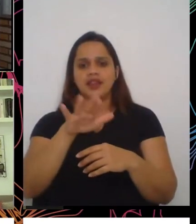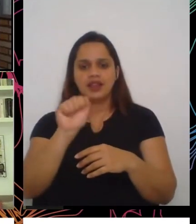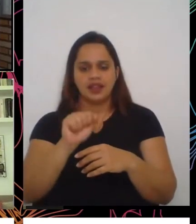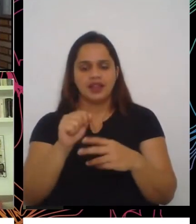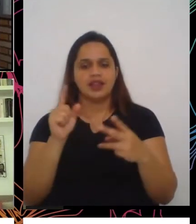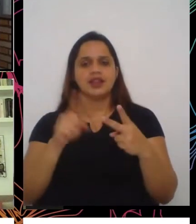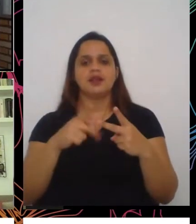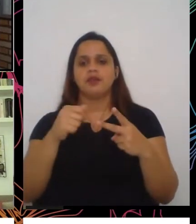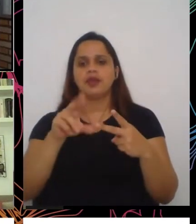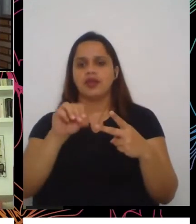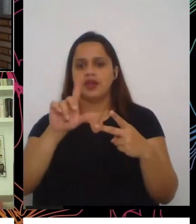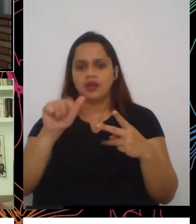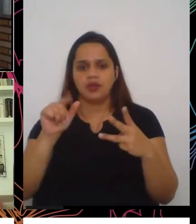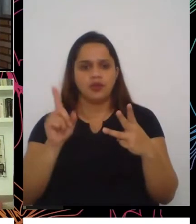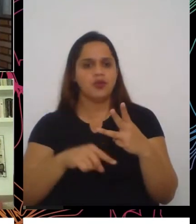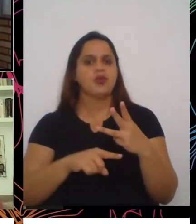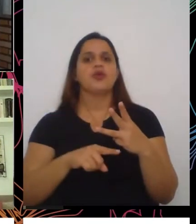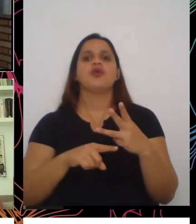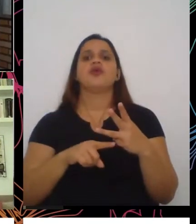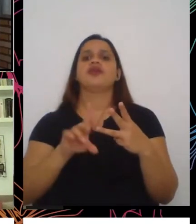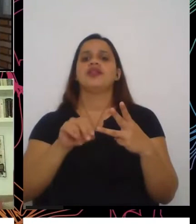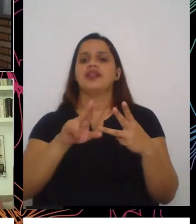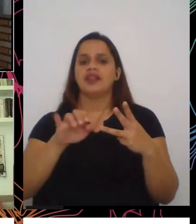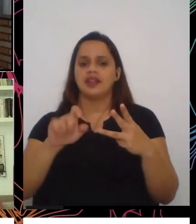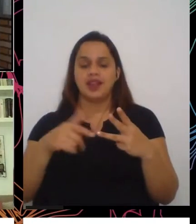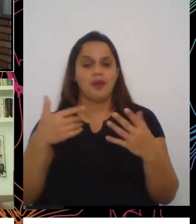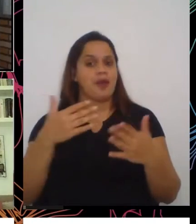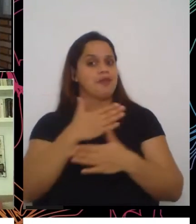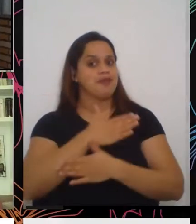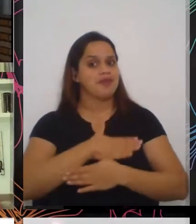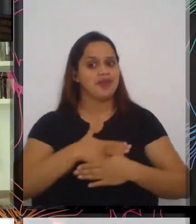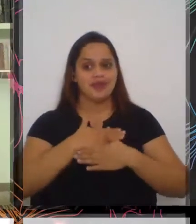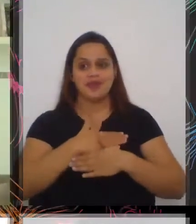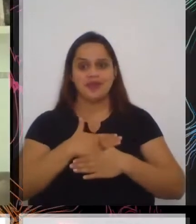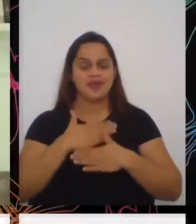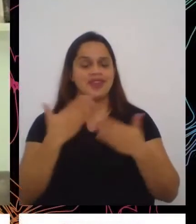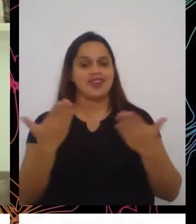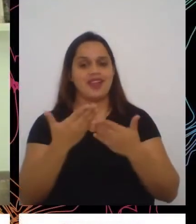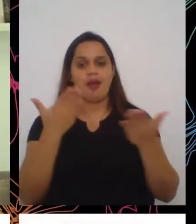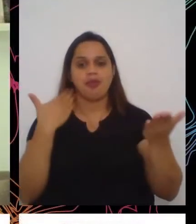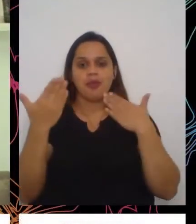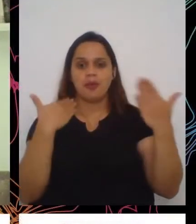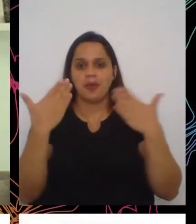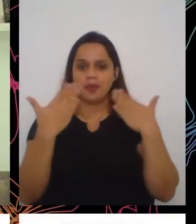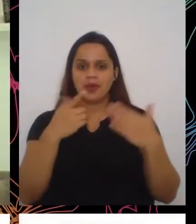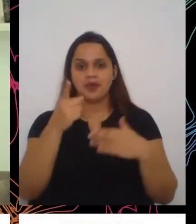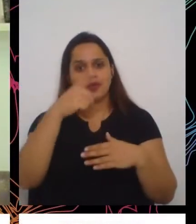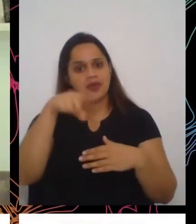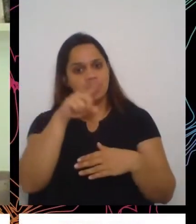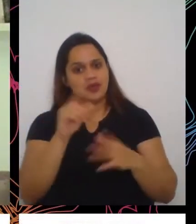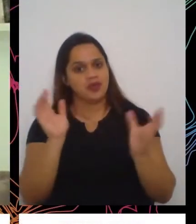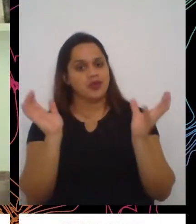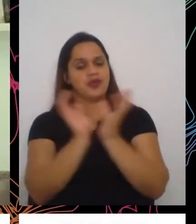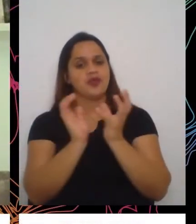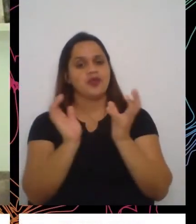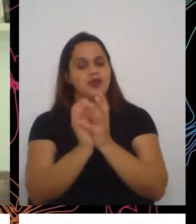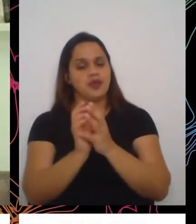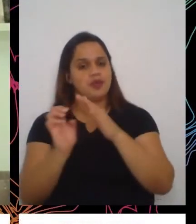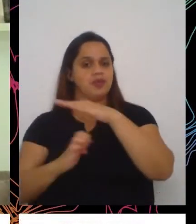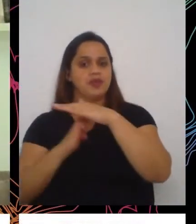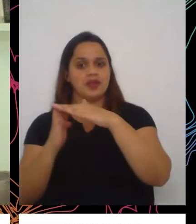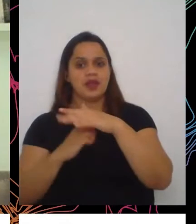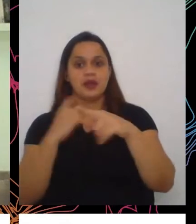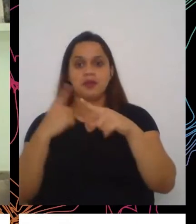satisfação estar aqui, debatendo com o pessoal da área corporativa, porque essa